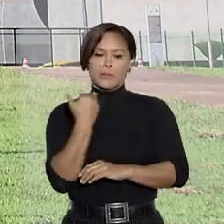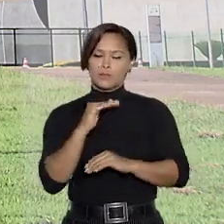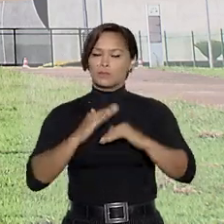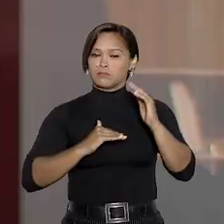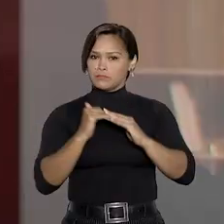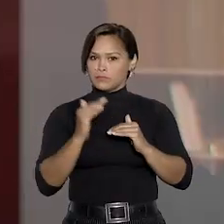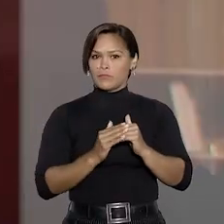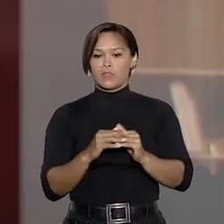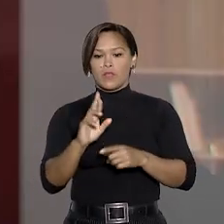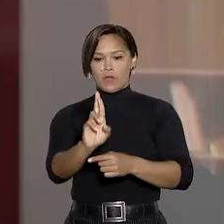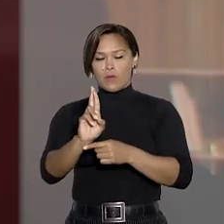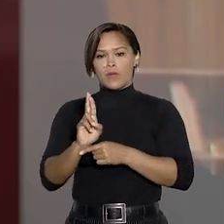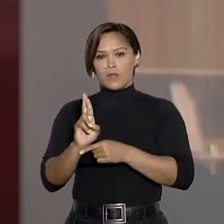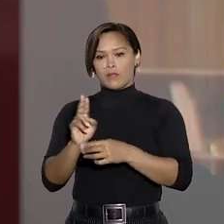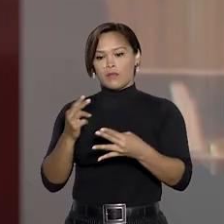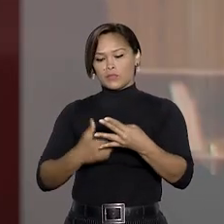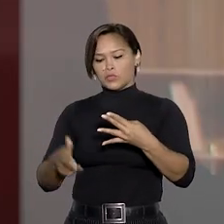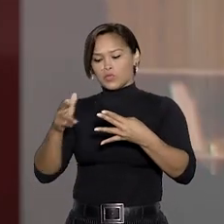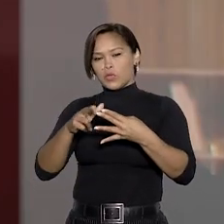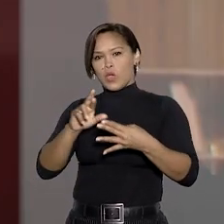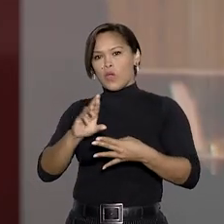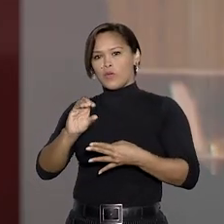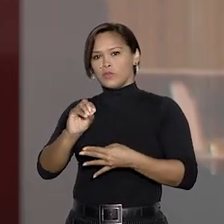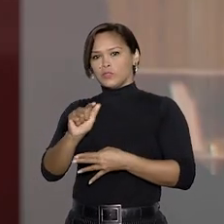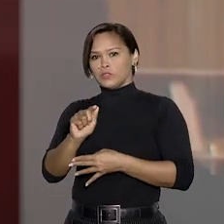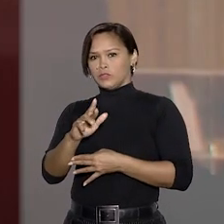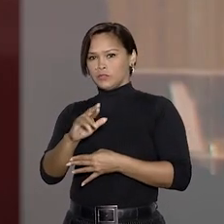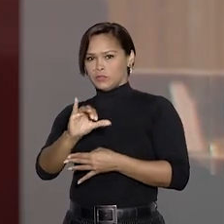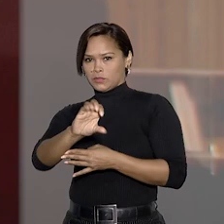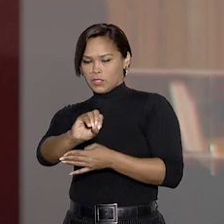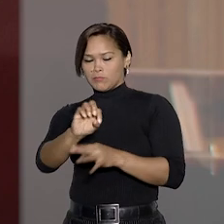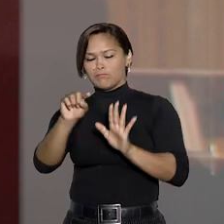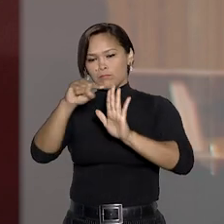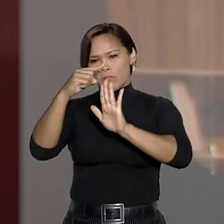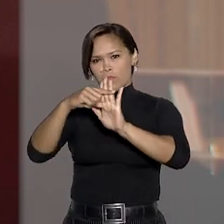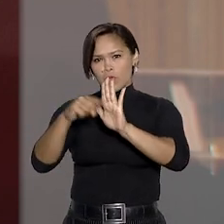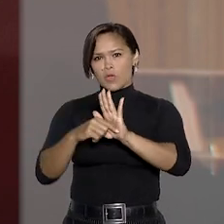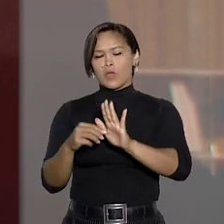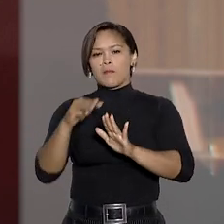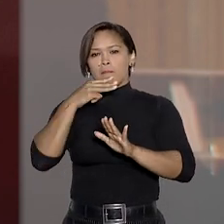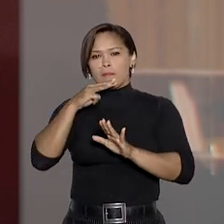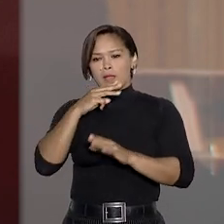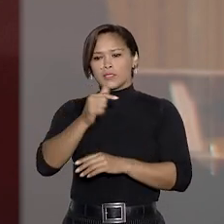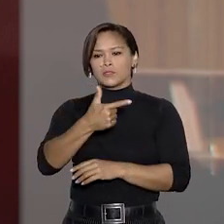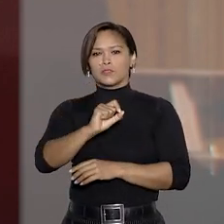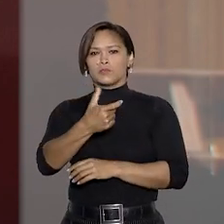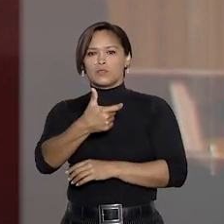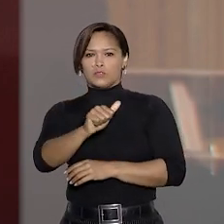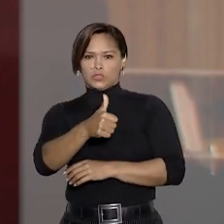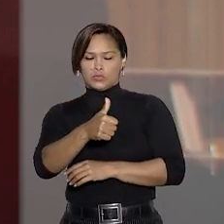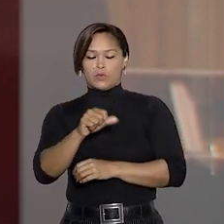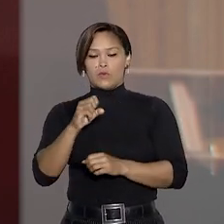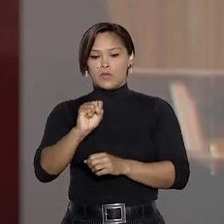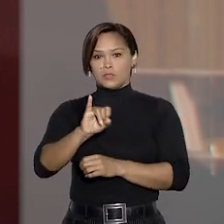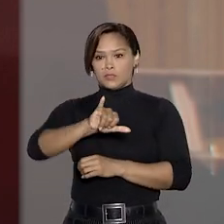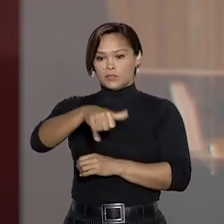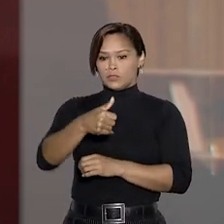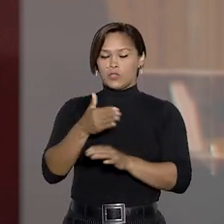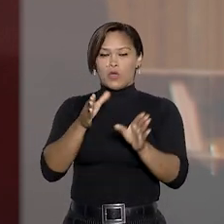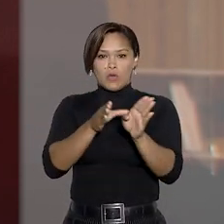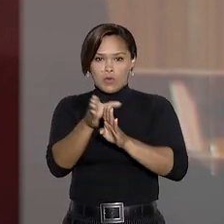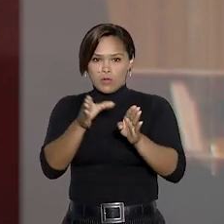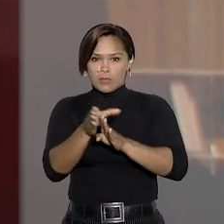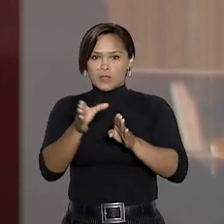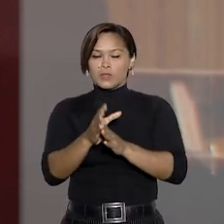qualificado. O relator do recurso, o ministro Rogério Schietti Cruz, pontuou que em março de 2021, o STJ expediu